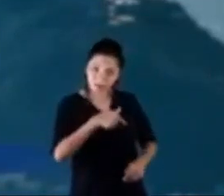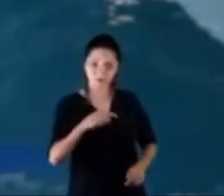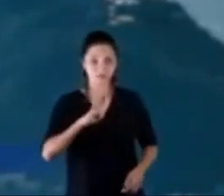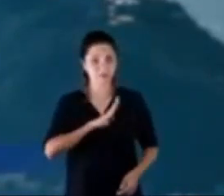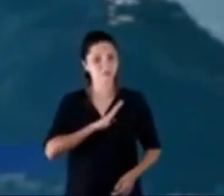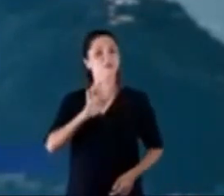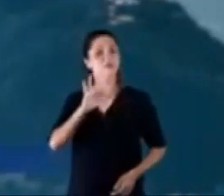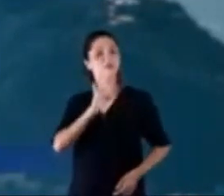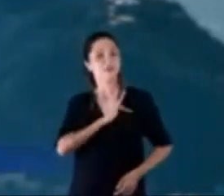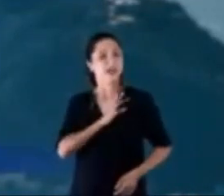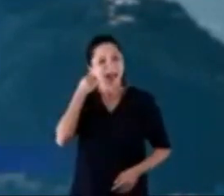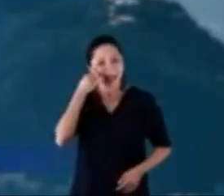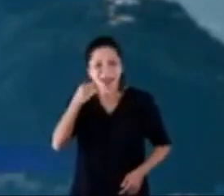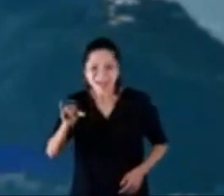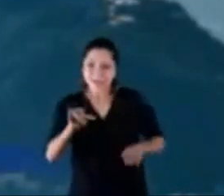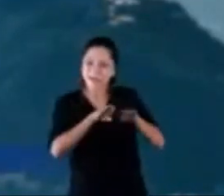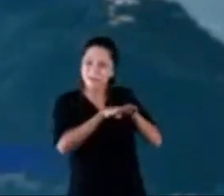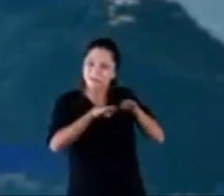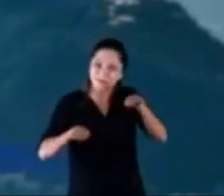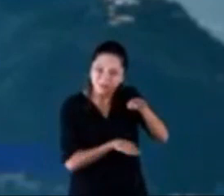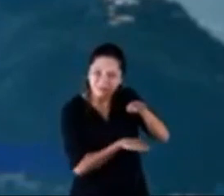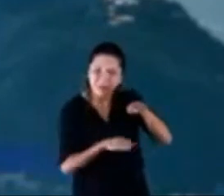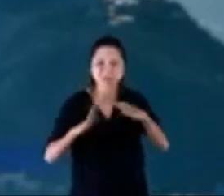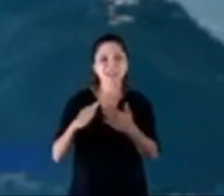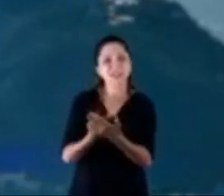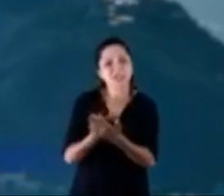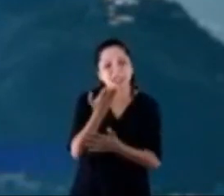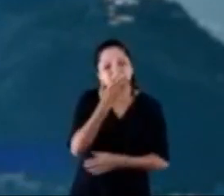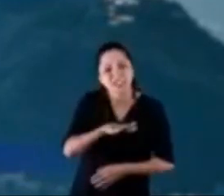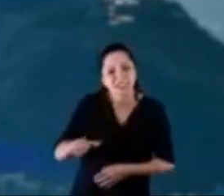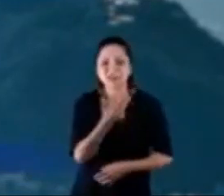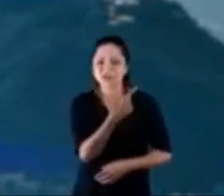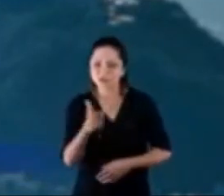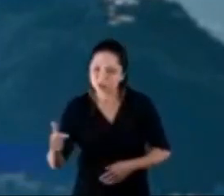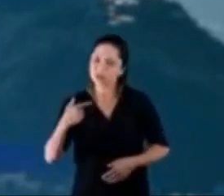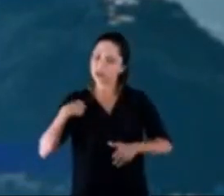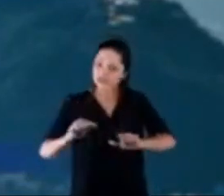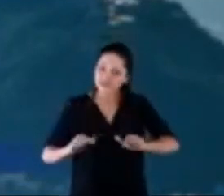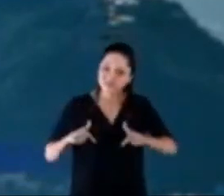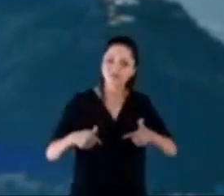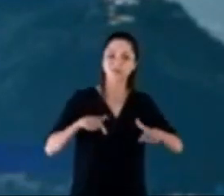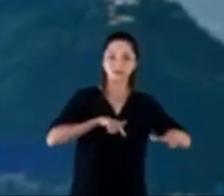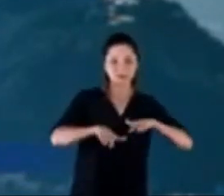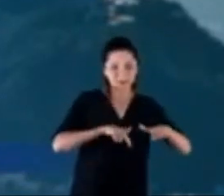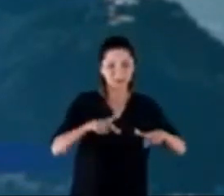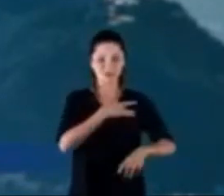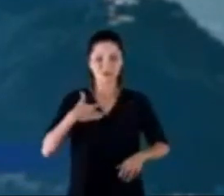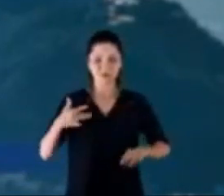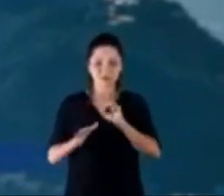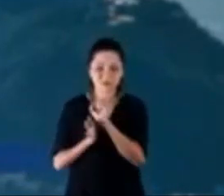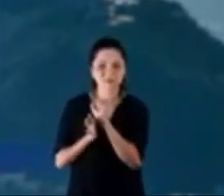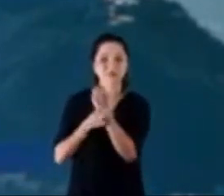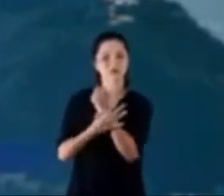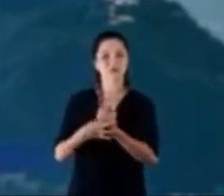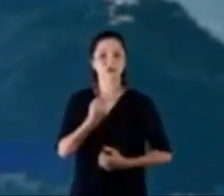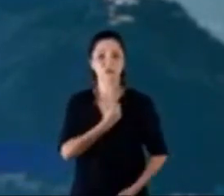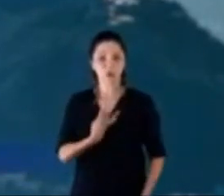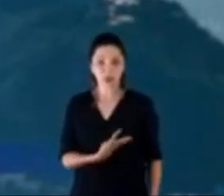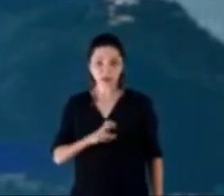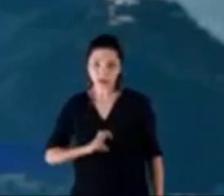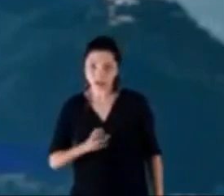baixada, pelo fim da desigualdade e a falta de creches. Tudo por emprego, saúde e segurança. Dica do São Roque,